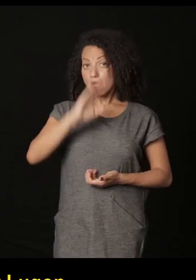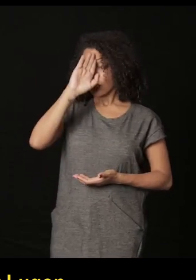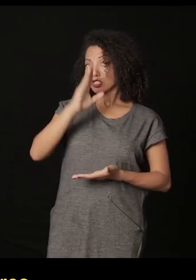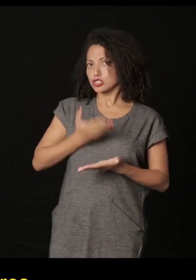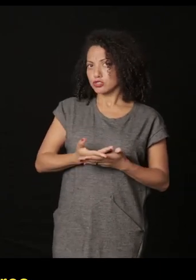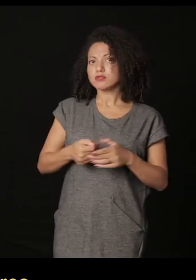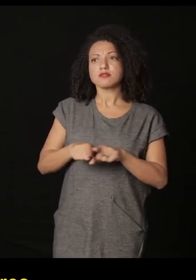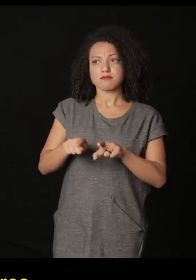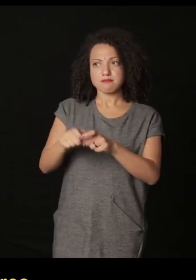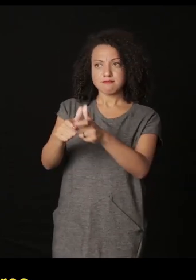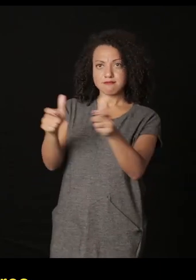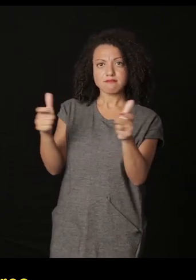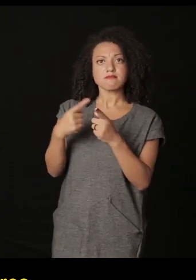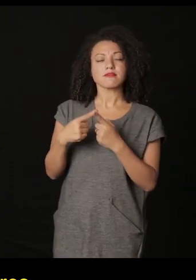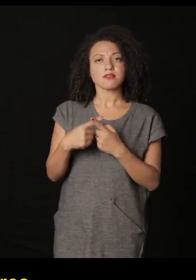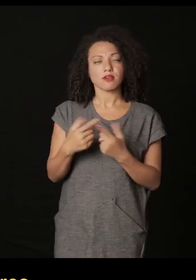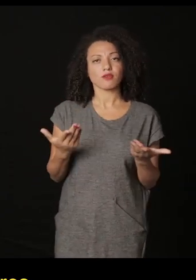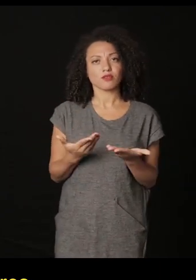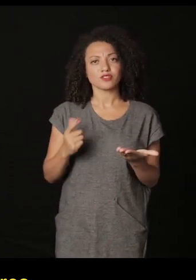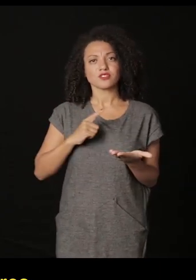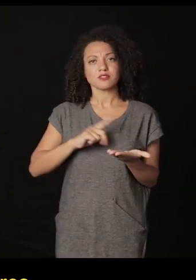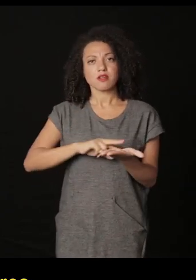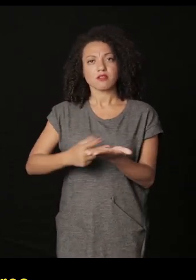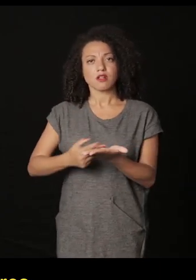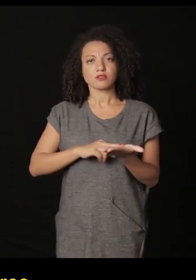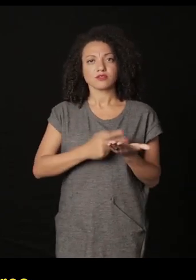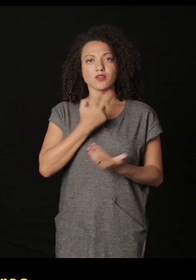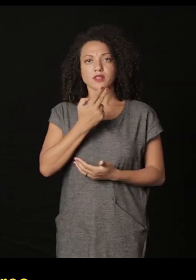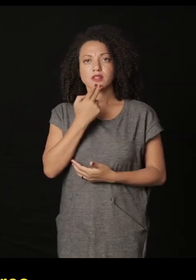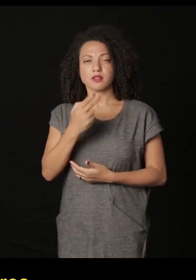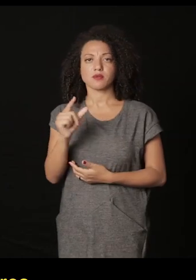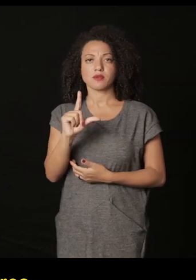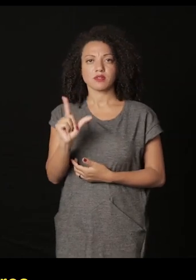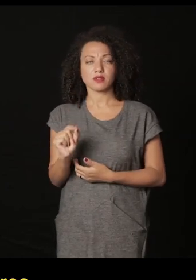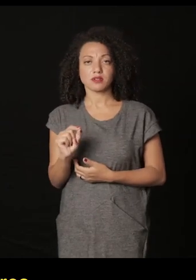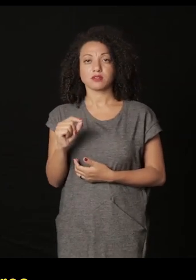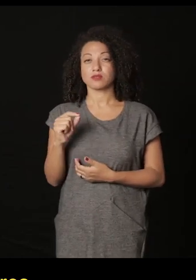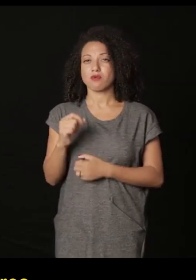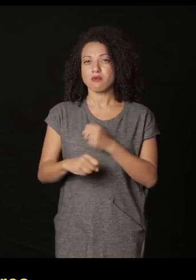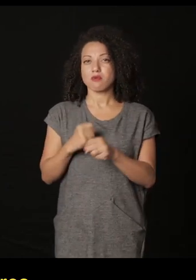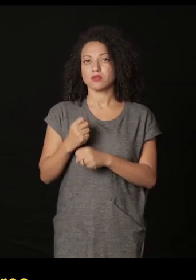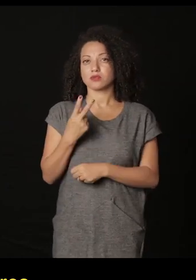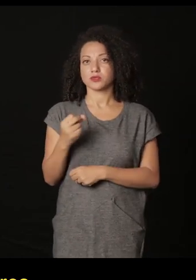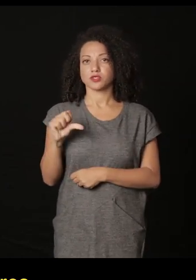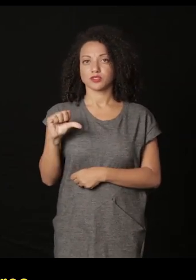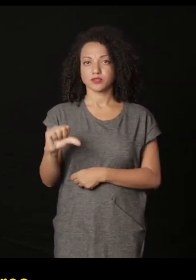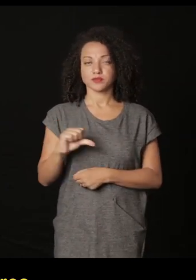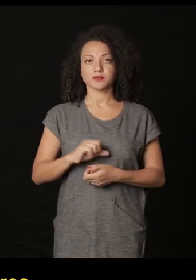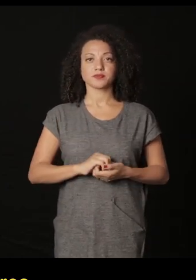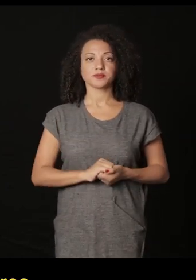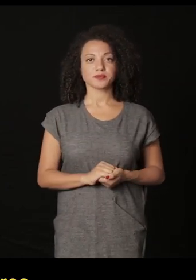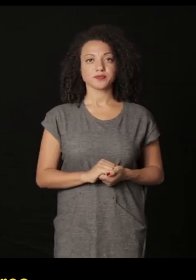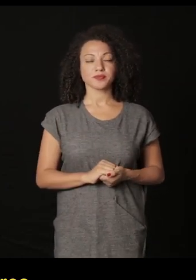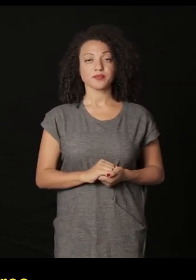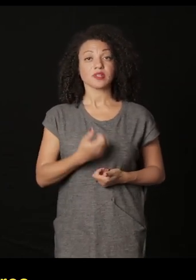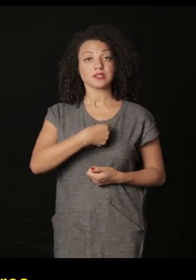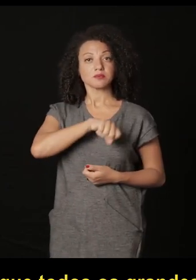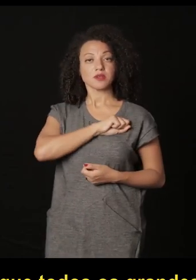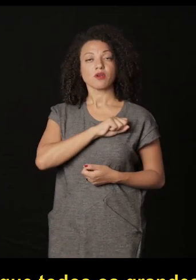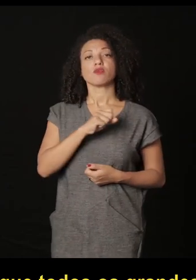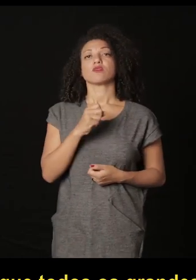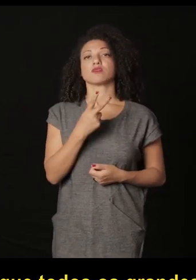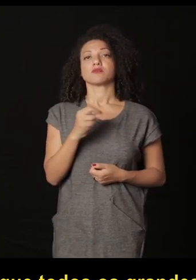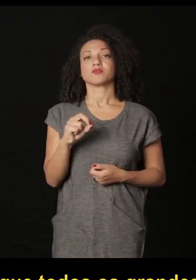para mi e creo que para moitos outros existen hoxe en dia traducciones en italiano de 2009